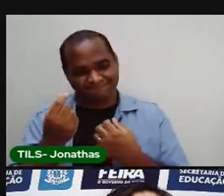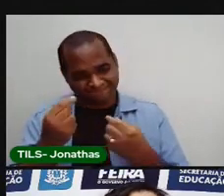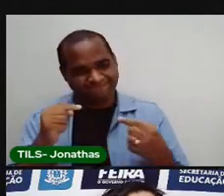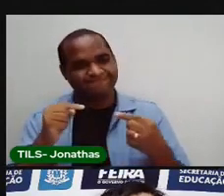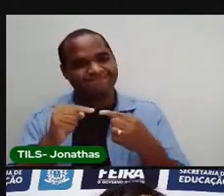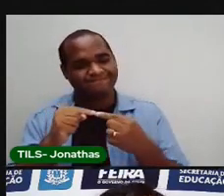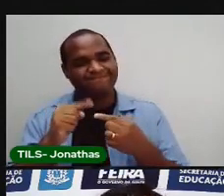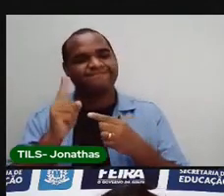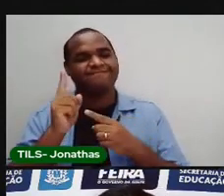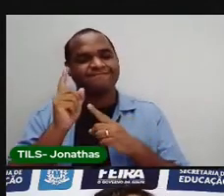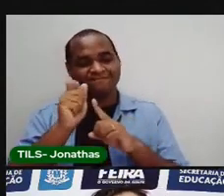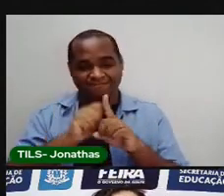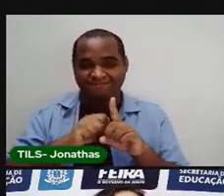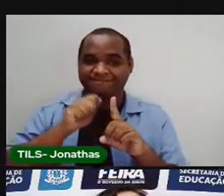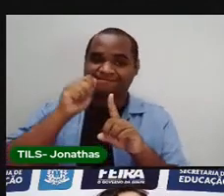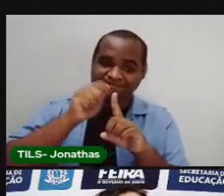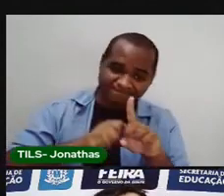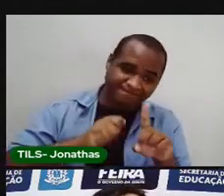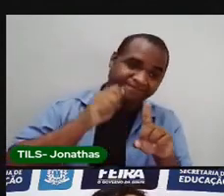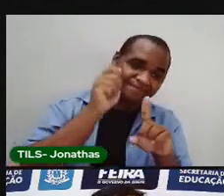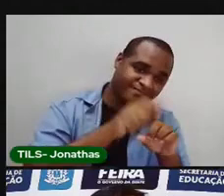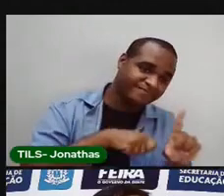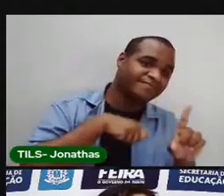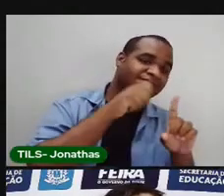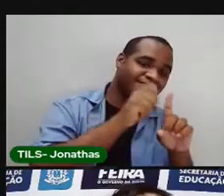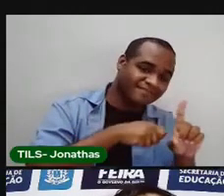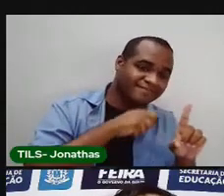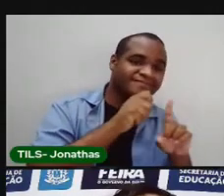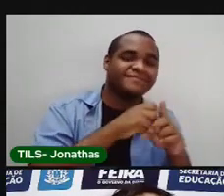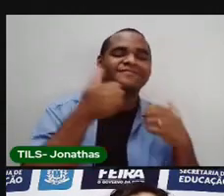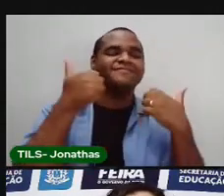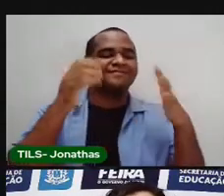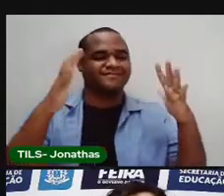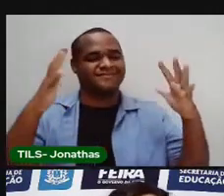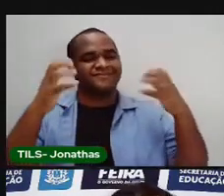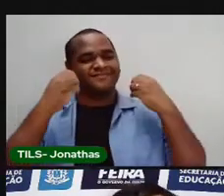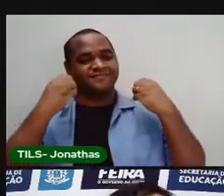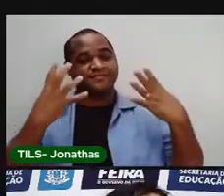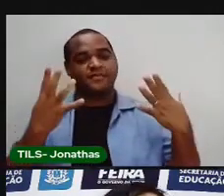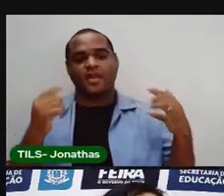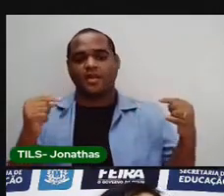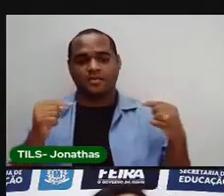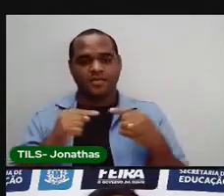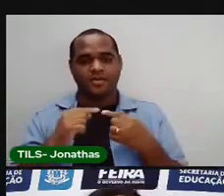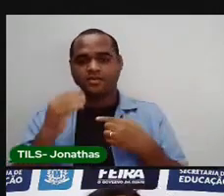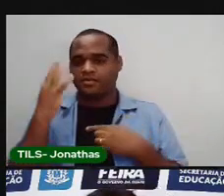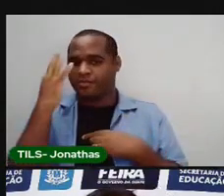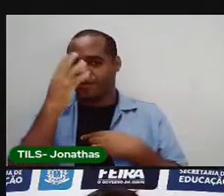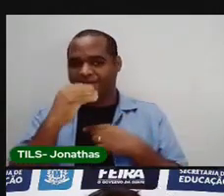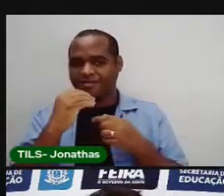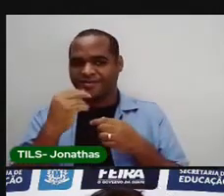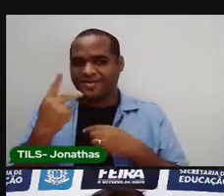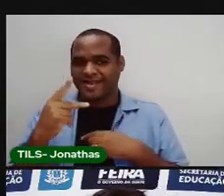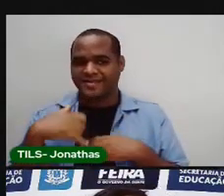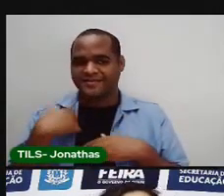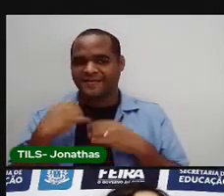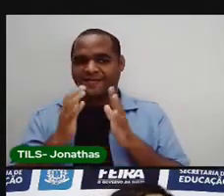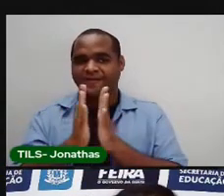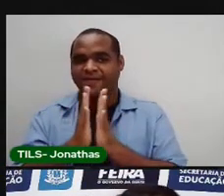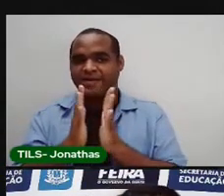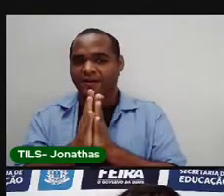mesmo. Mensalmente. Muito bem. E esse lindo bolo de aniversário.